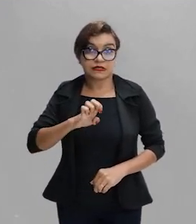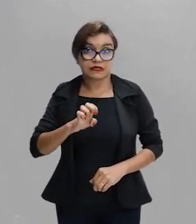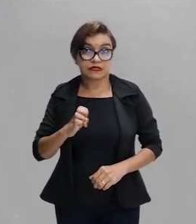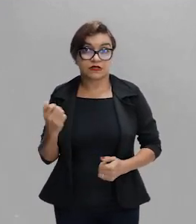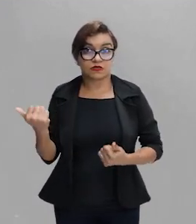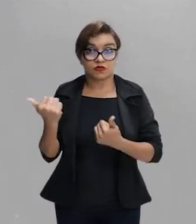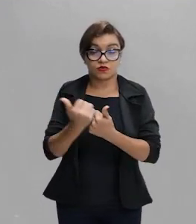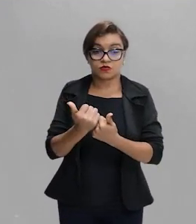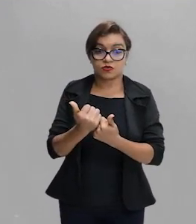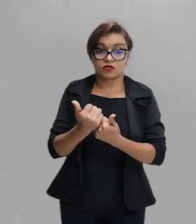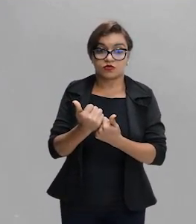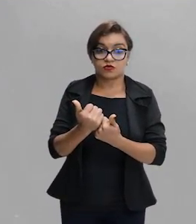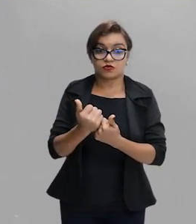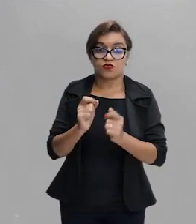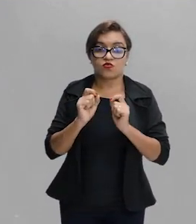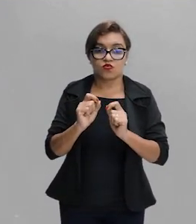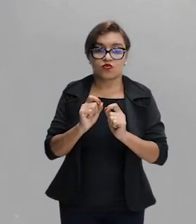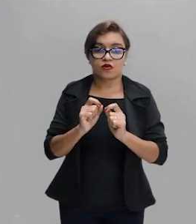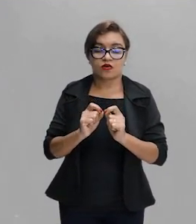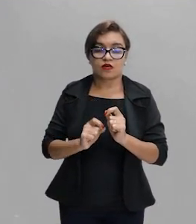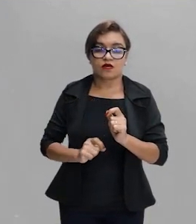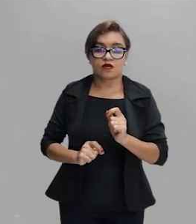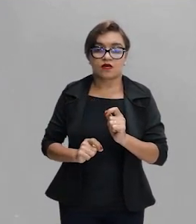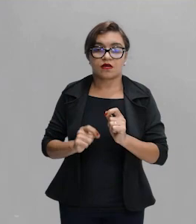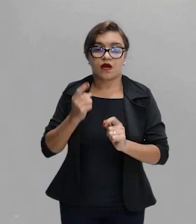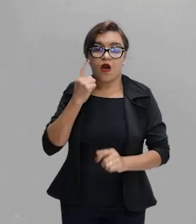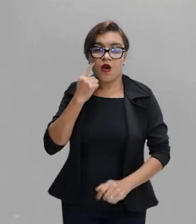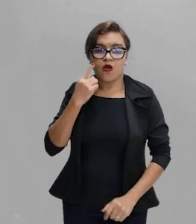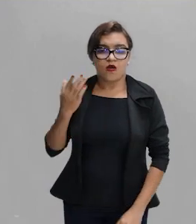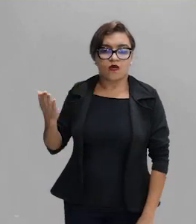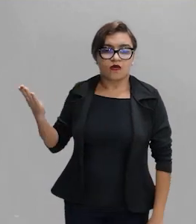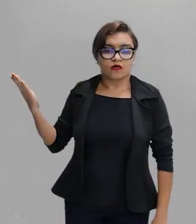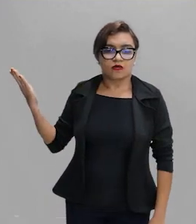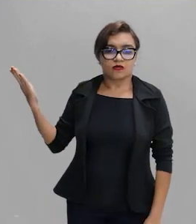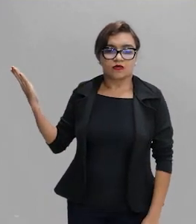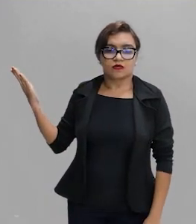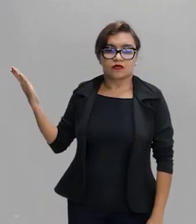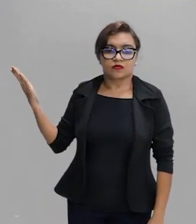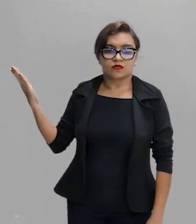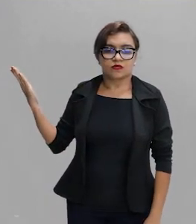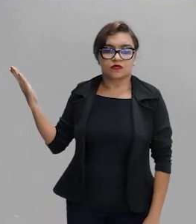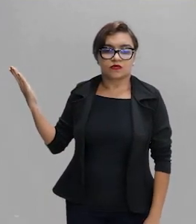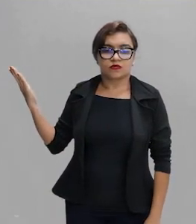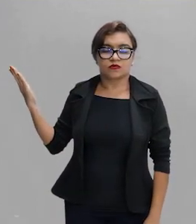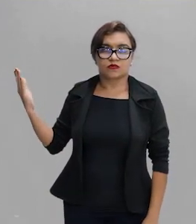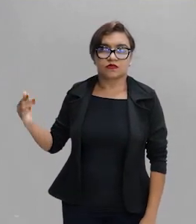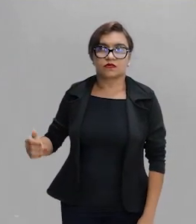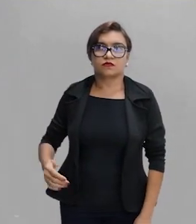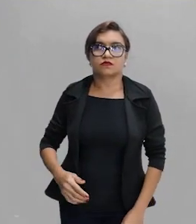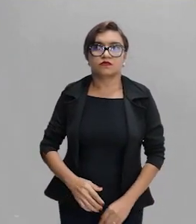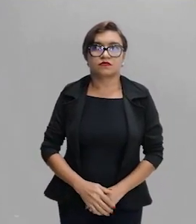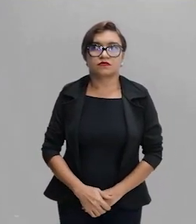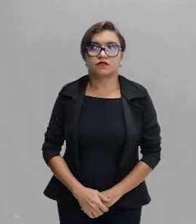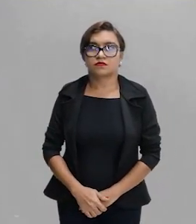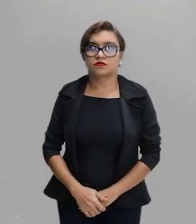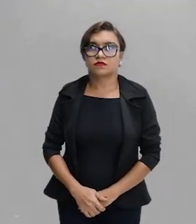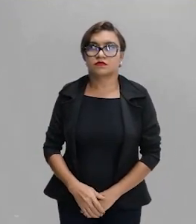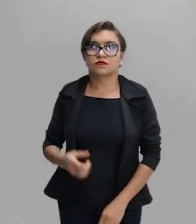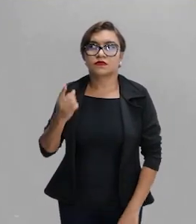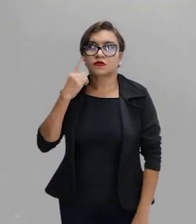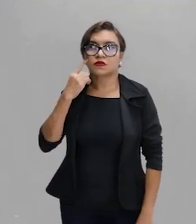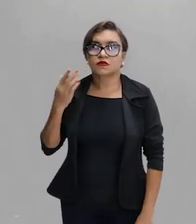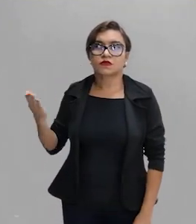2 em 3 certo? Então, 1 vai ser é em 1 mais i2